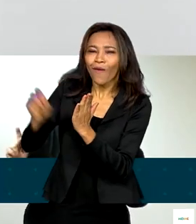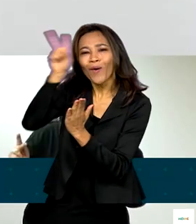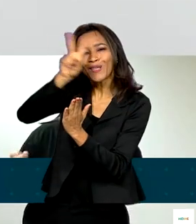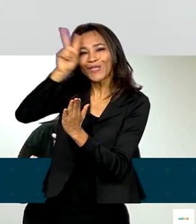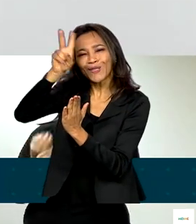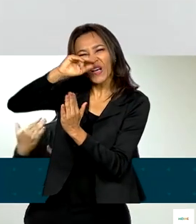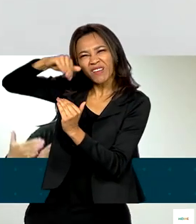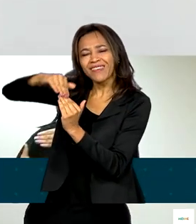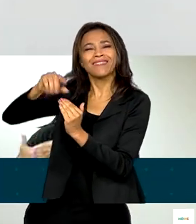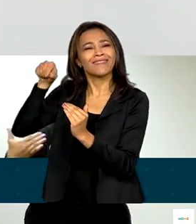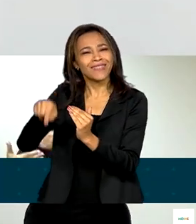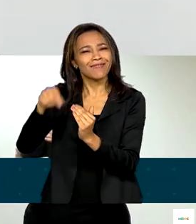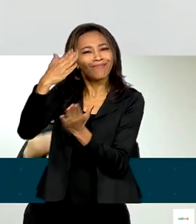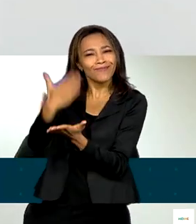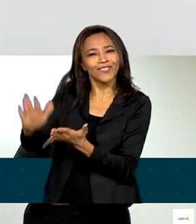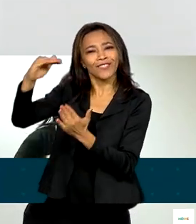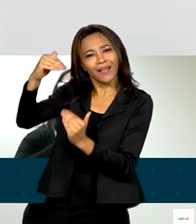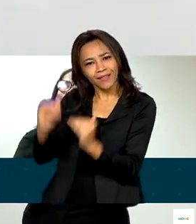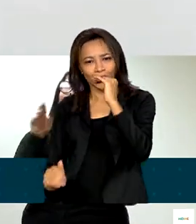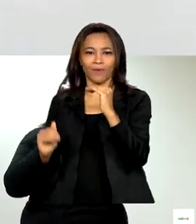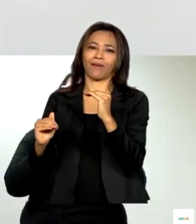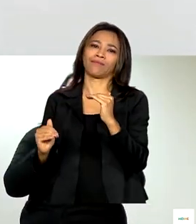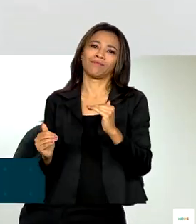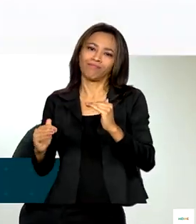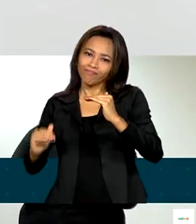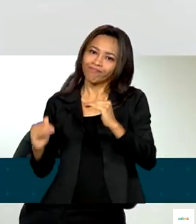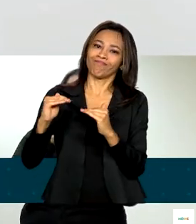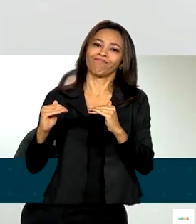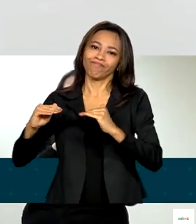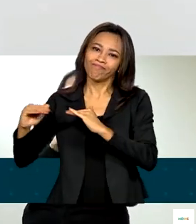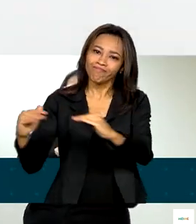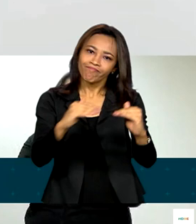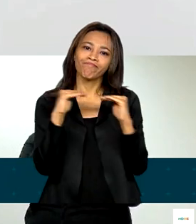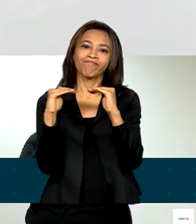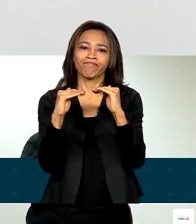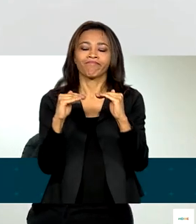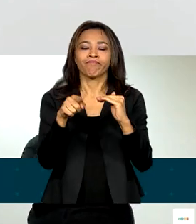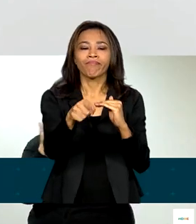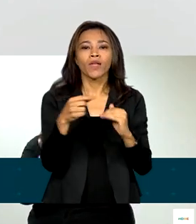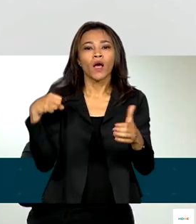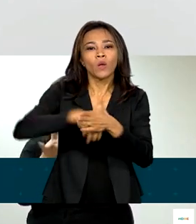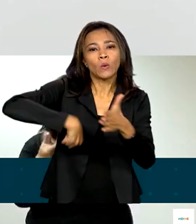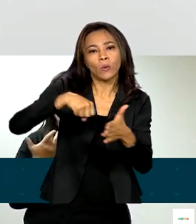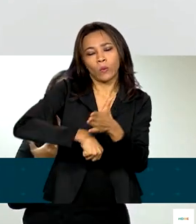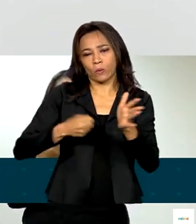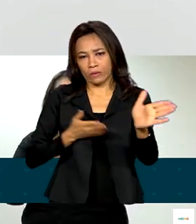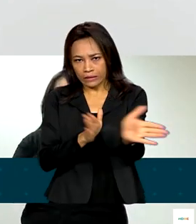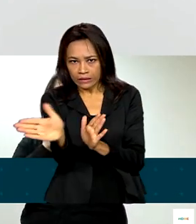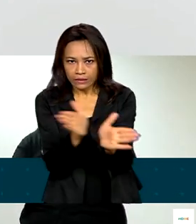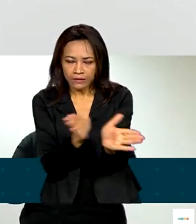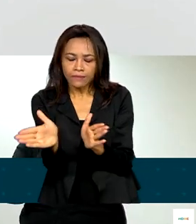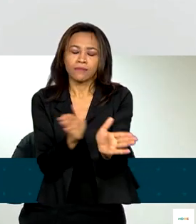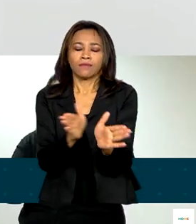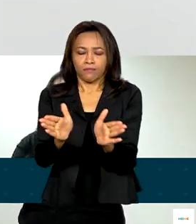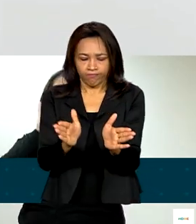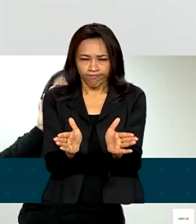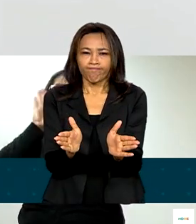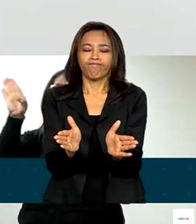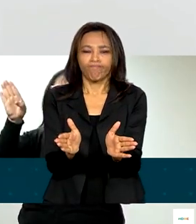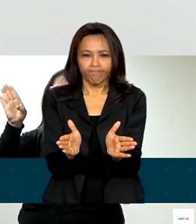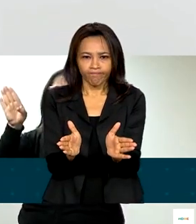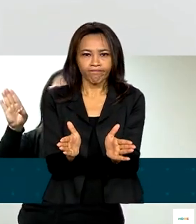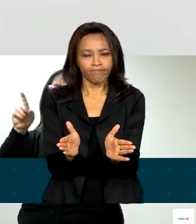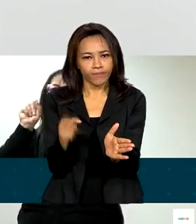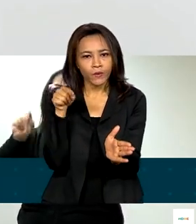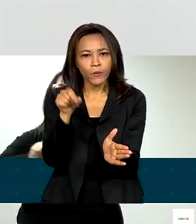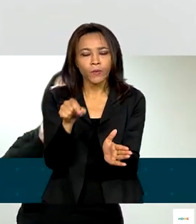pela desigualdade. É a luta pela acessibilidade, mas fundamentalmente é uma luta para